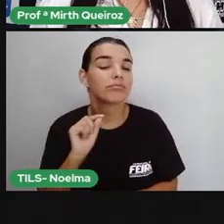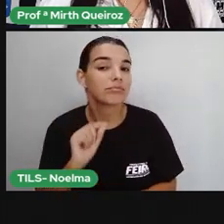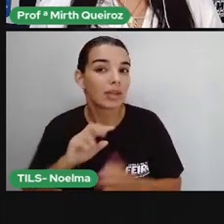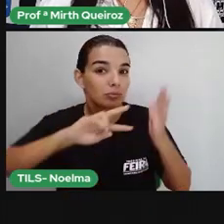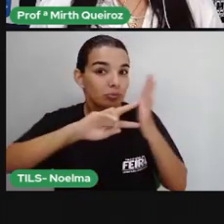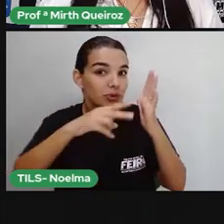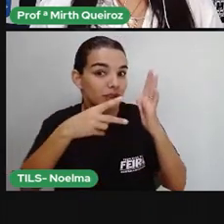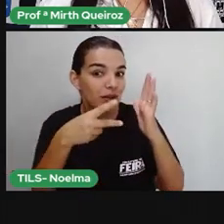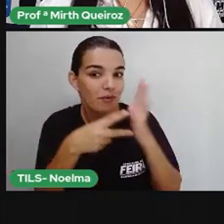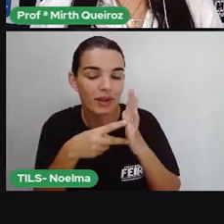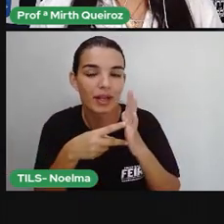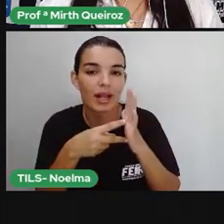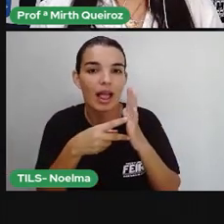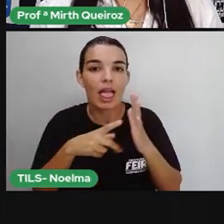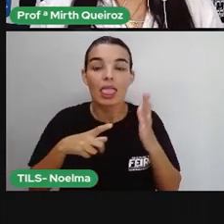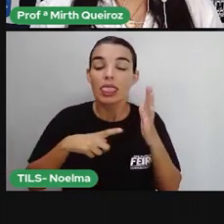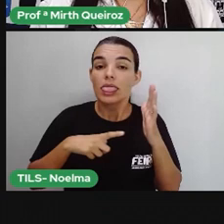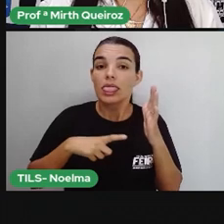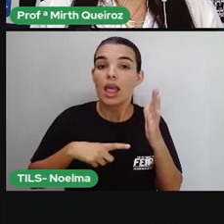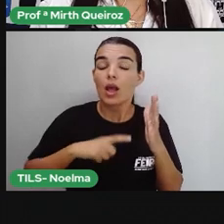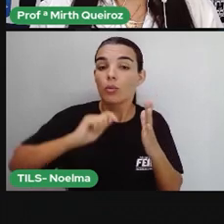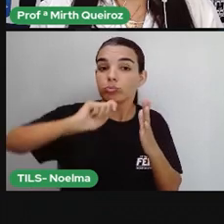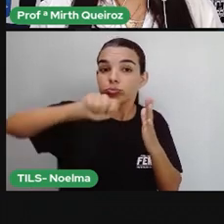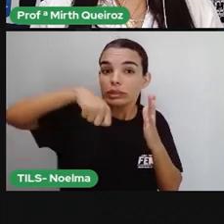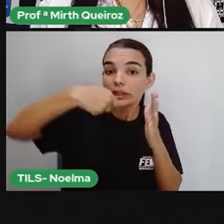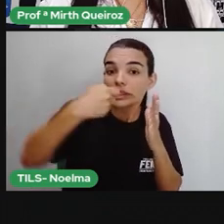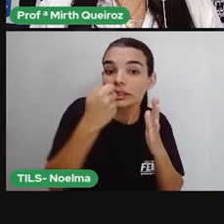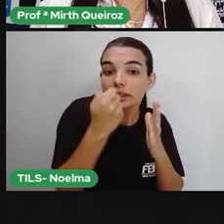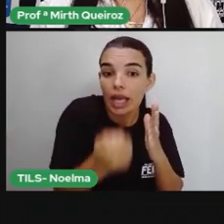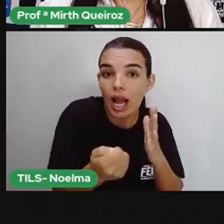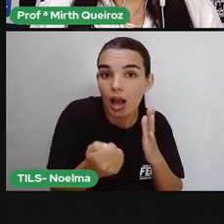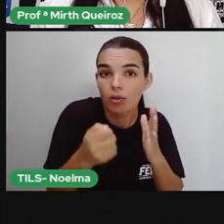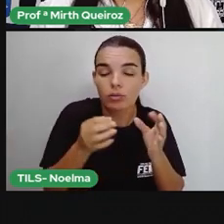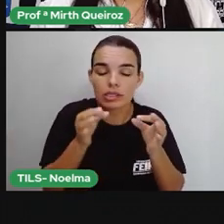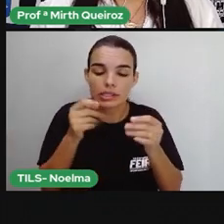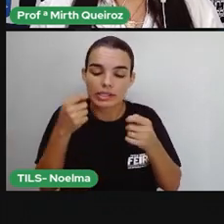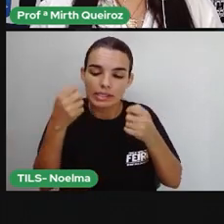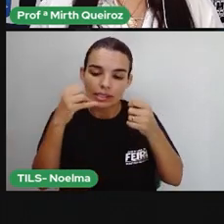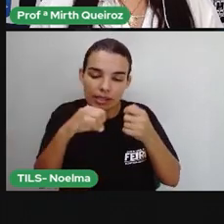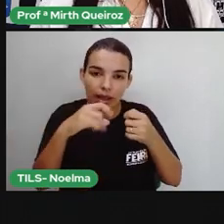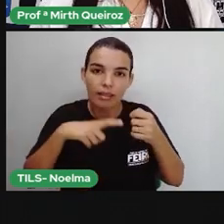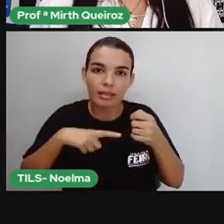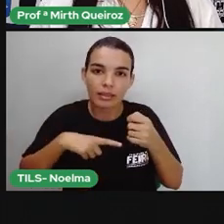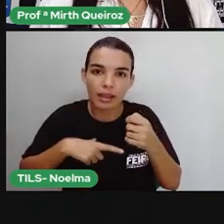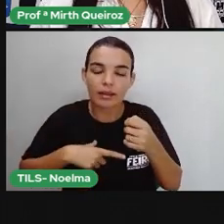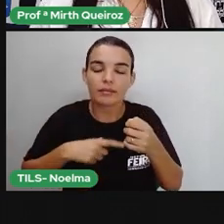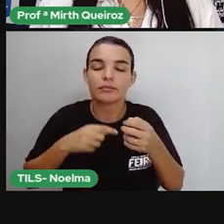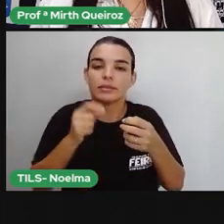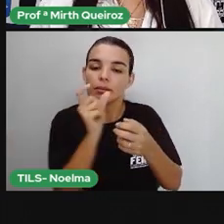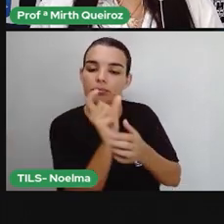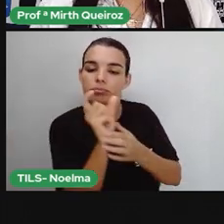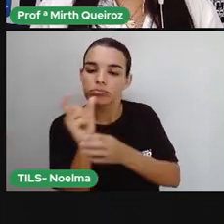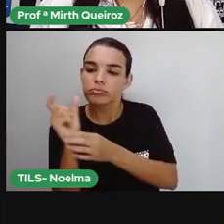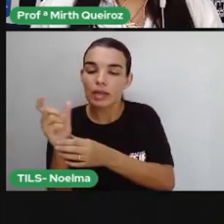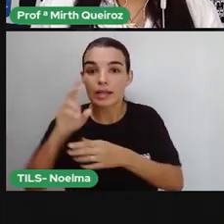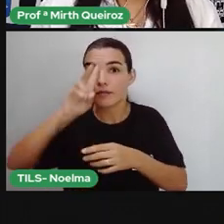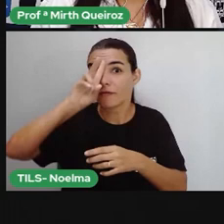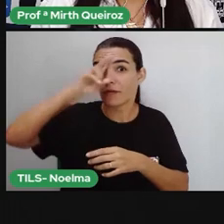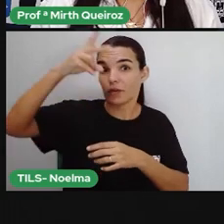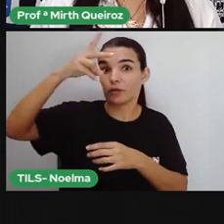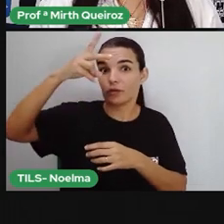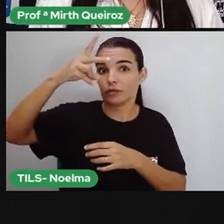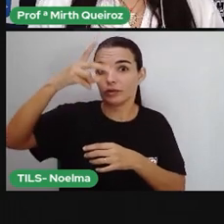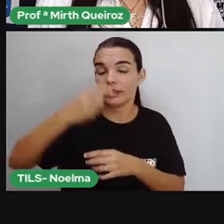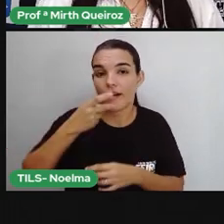denominação da sílaba de acordo com a posição ocupada. Pró disse que a sílaba tônica é a sílaba mais